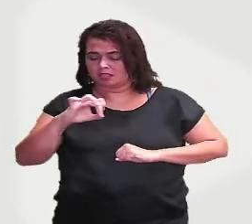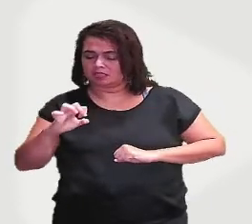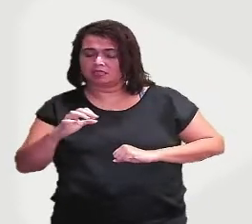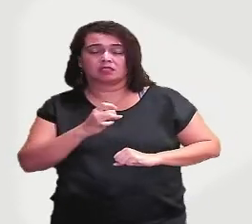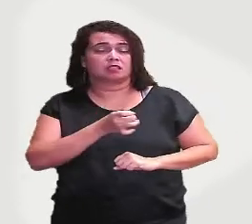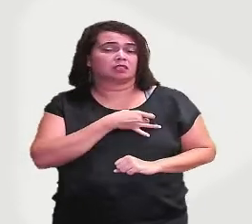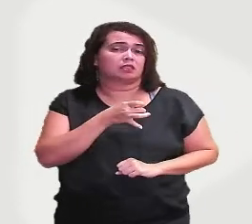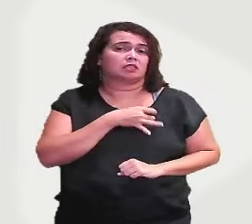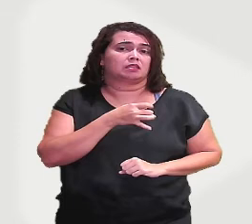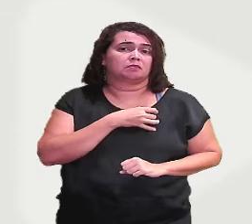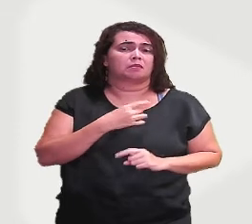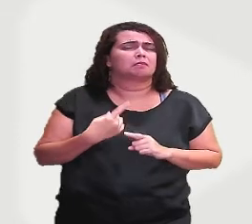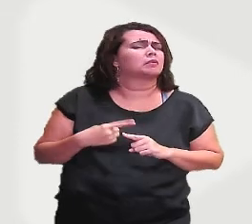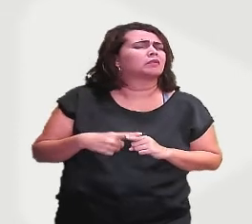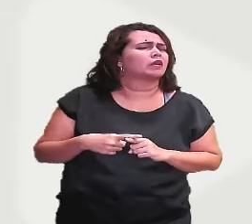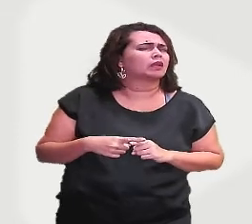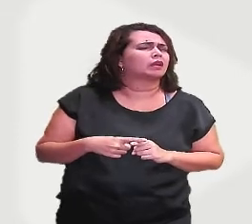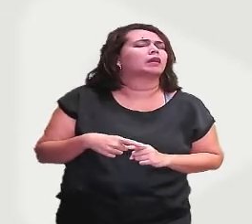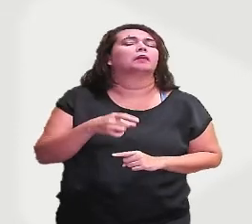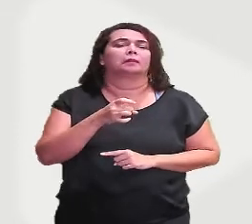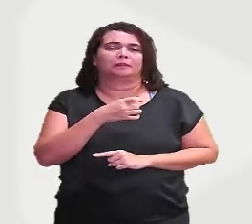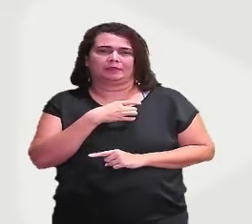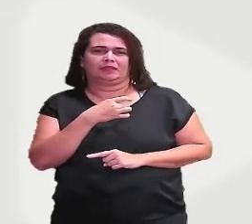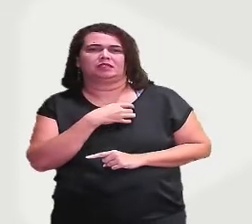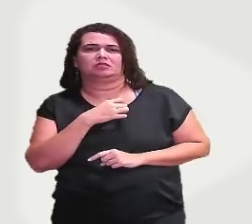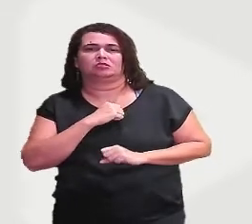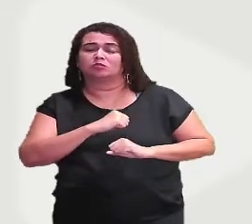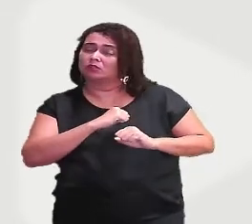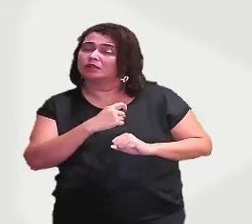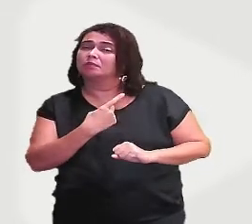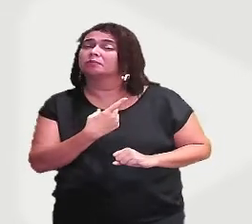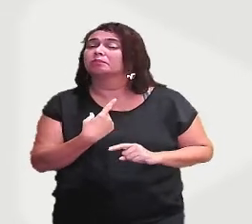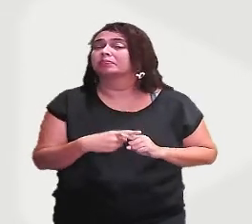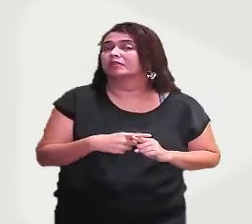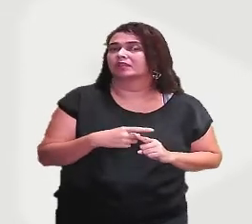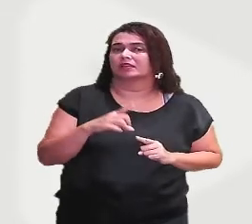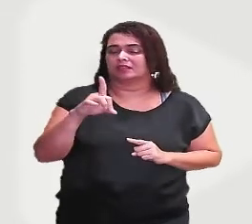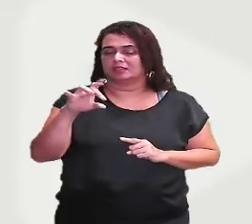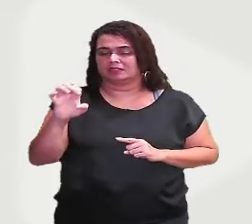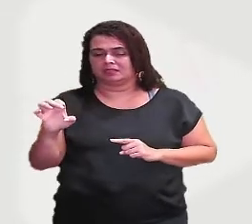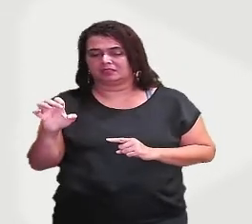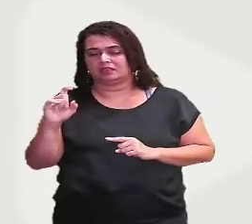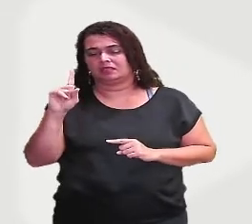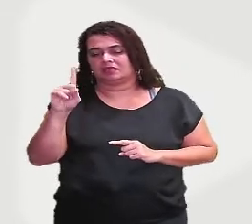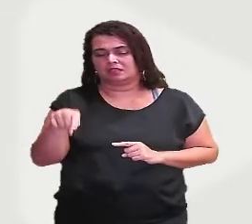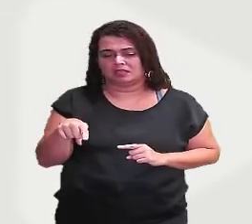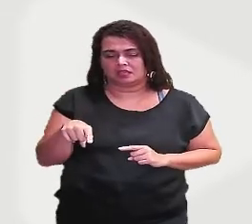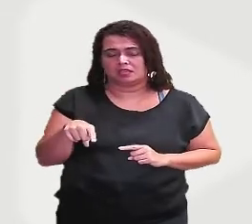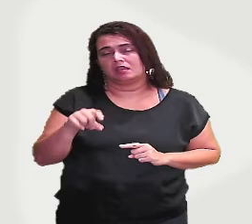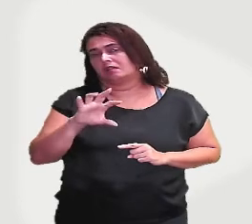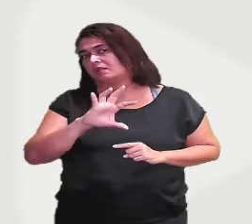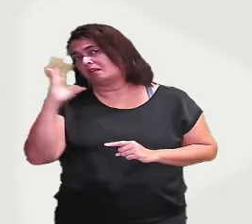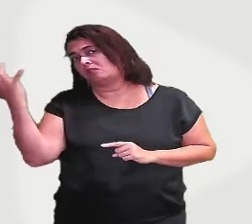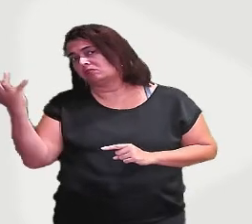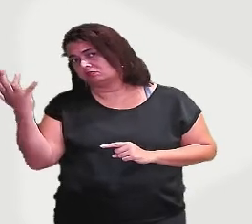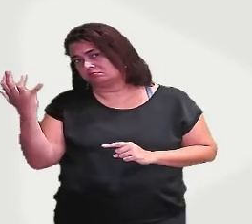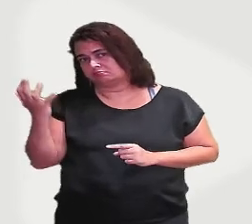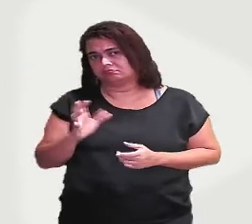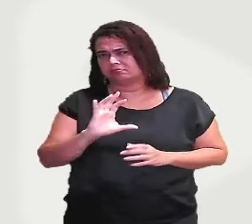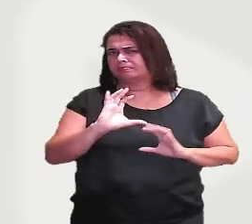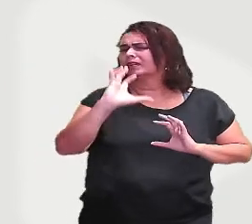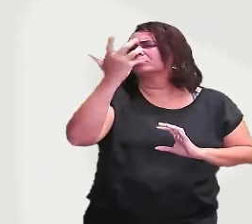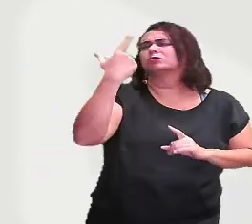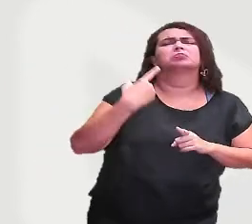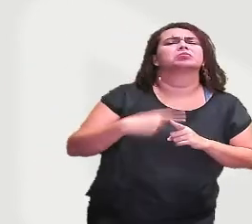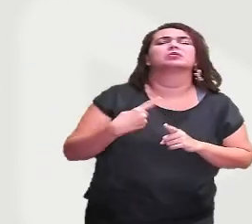Então, ele corria. Por que ele corria, né? Justamente ali, porque ele estava com medo. Então, esse de, tá indicando aí uma causa, né?